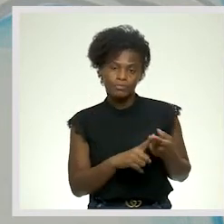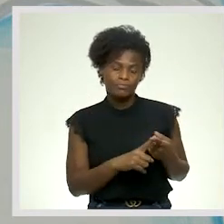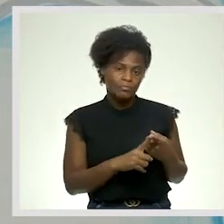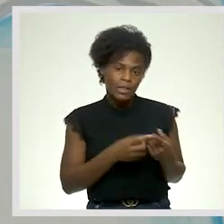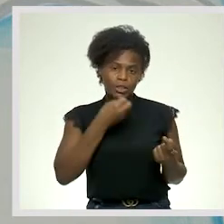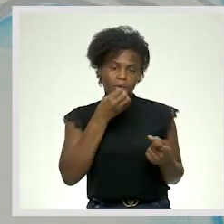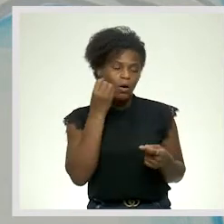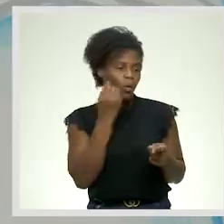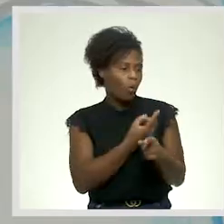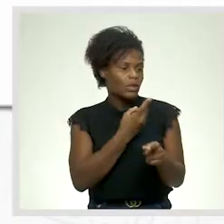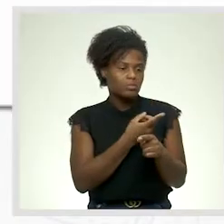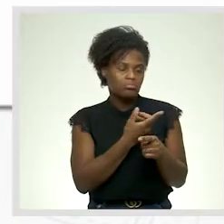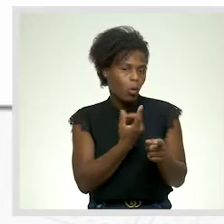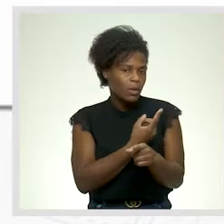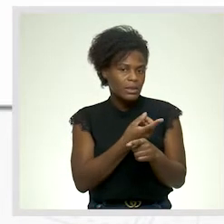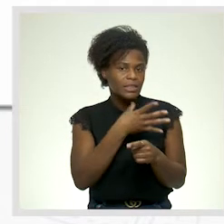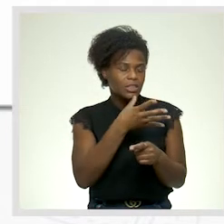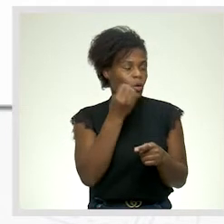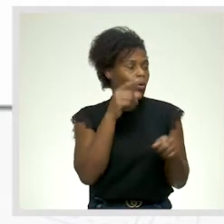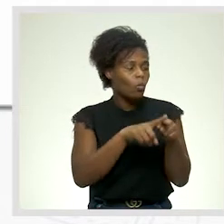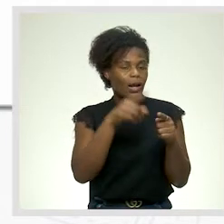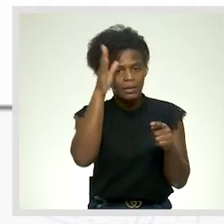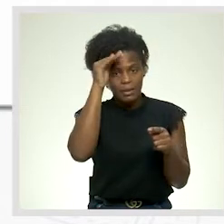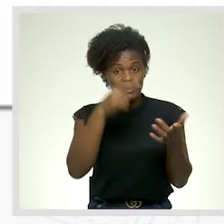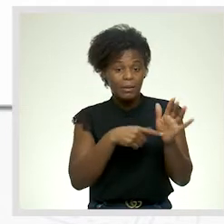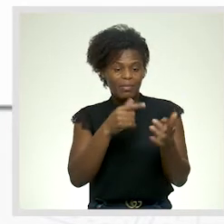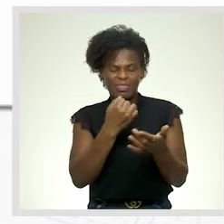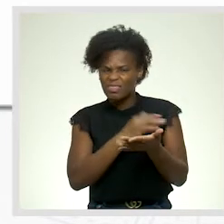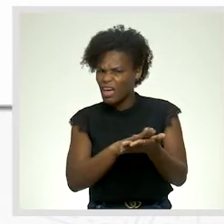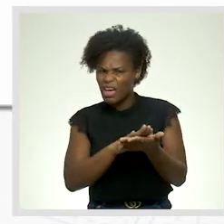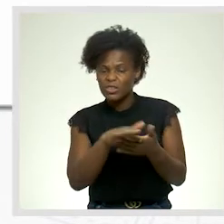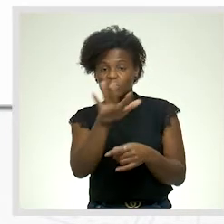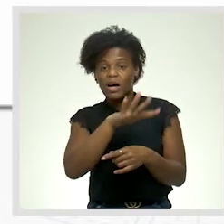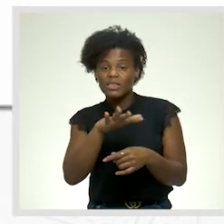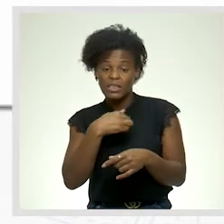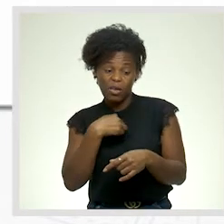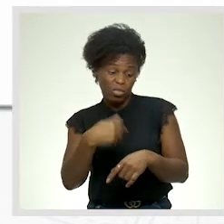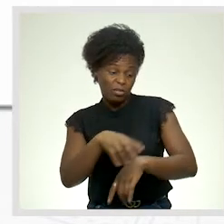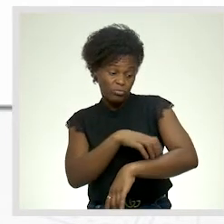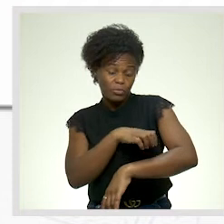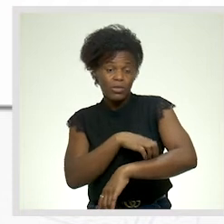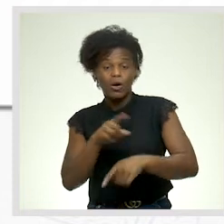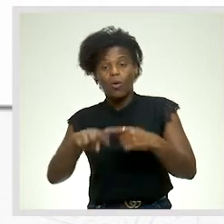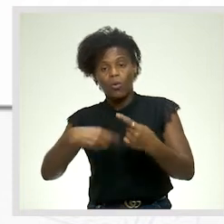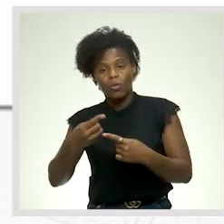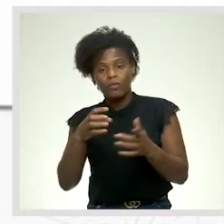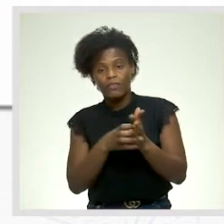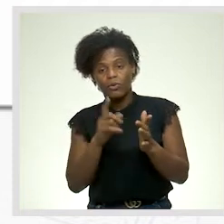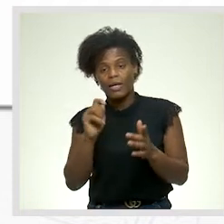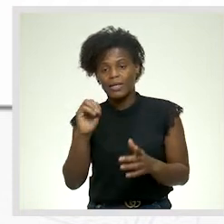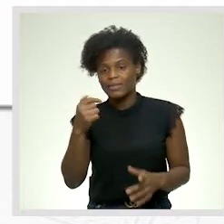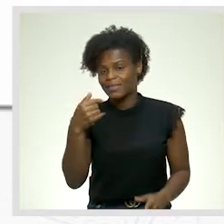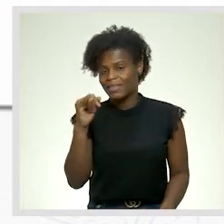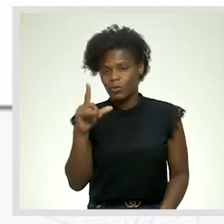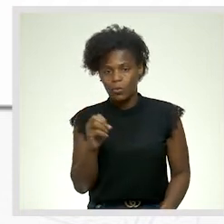Nem mesmo espaço para me coçar tem deixado, Podemos também encontrar ali uma outra figura de estilo. Você nunca deve